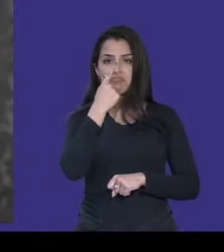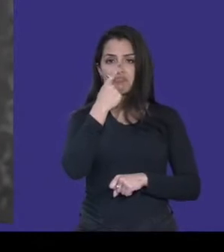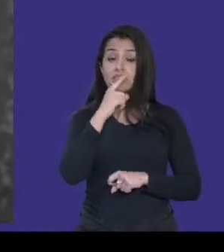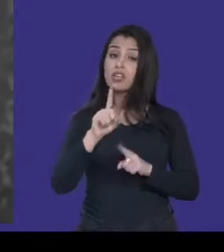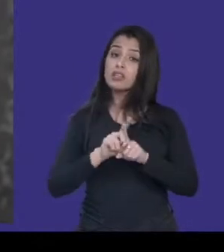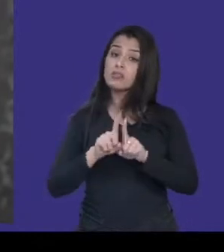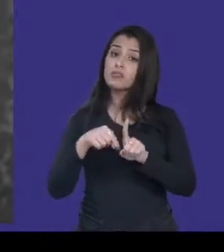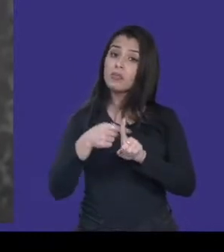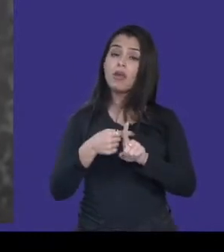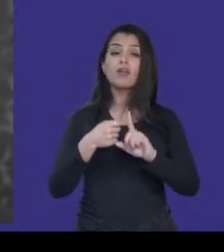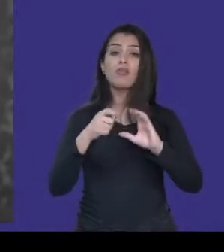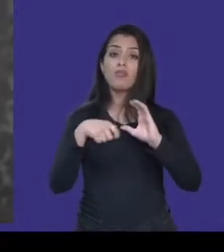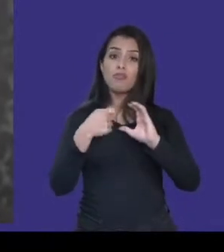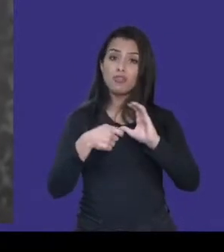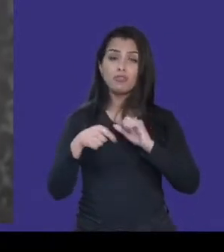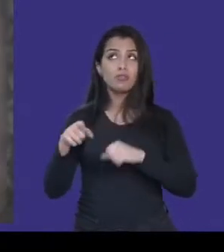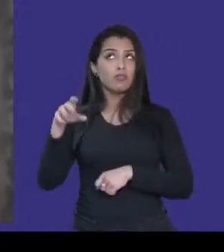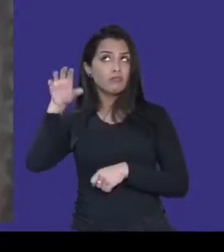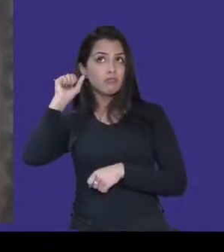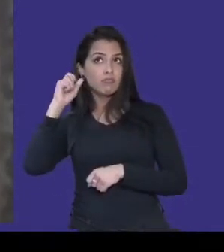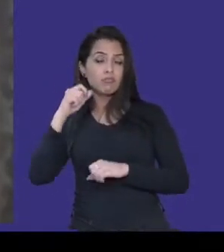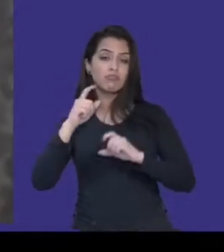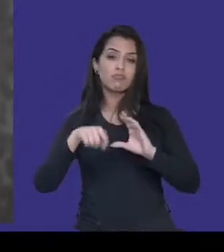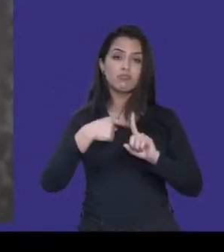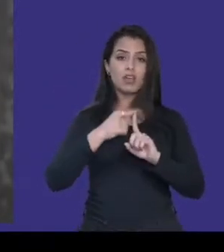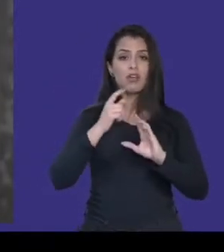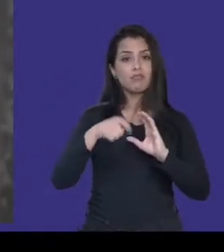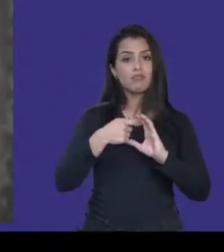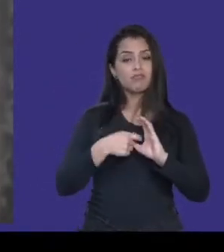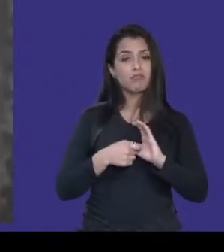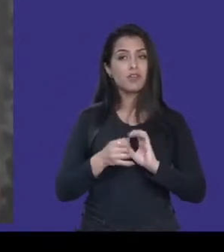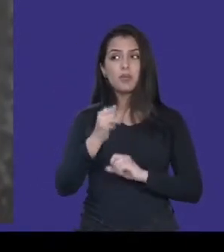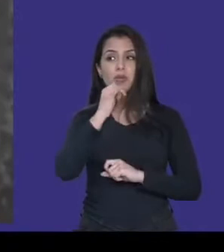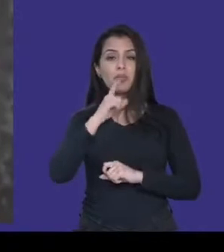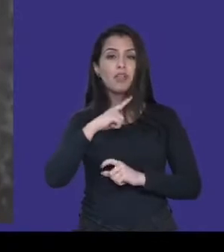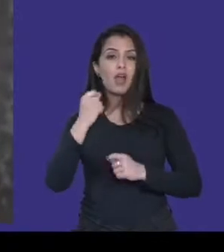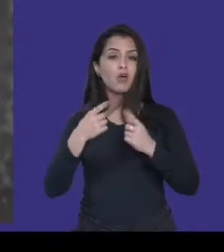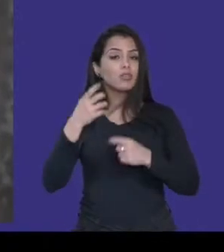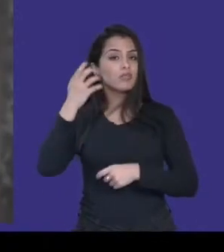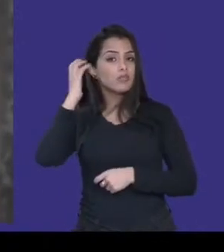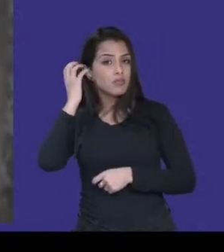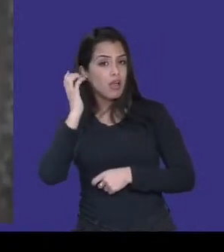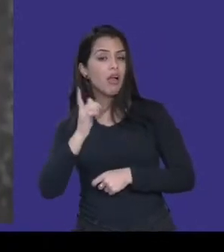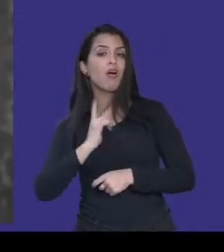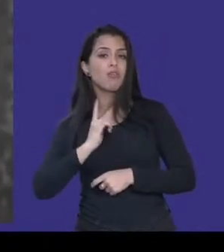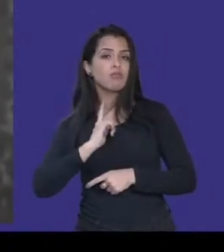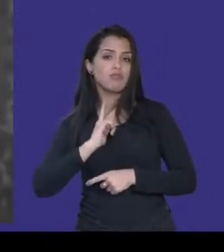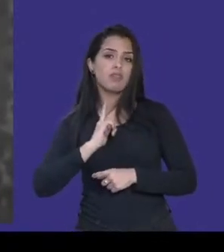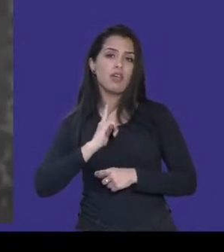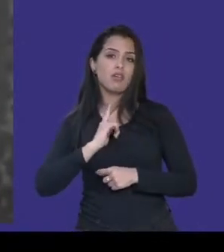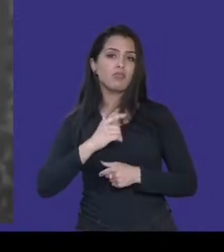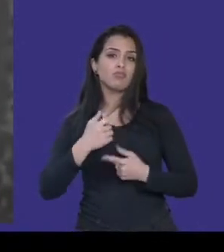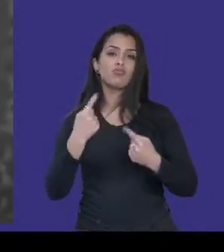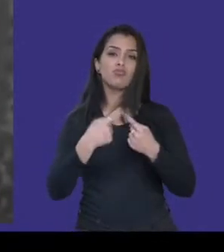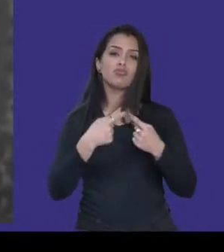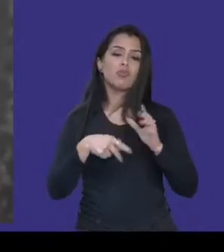enquanto você lê. Semelhante à forma como alguns programas de rádio populares podem ter uma versão em vídeo, que o professor